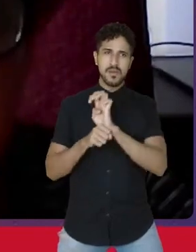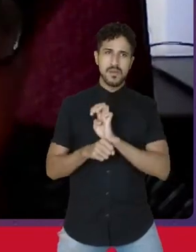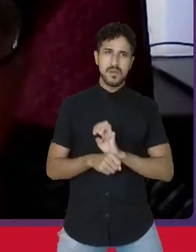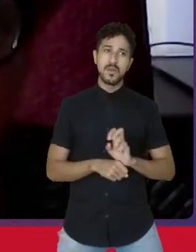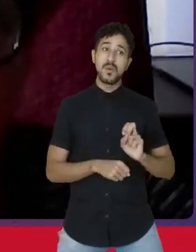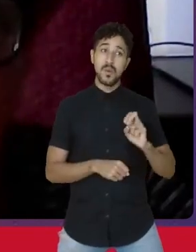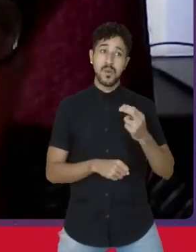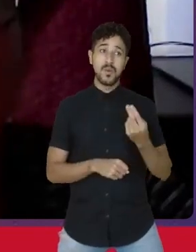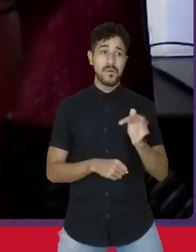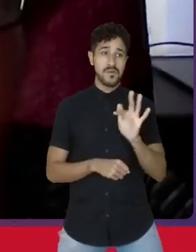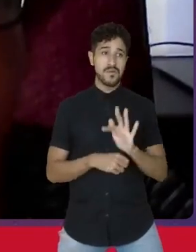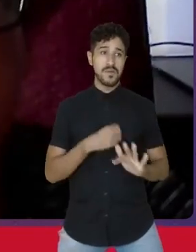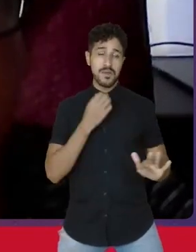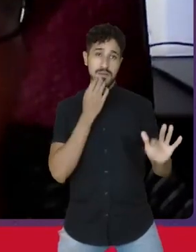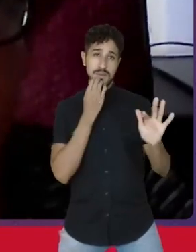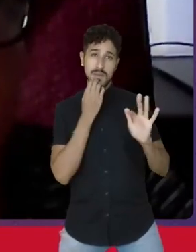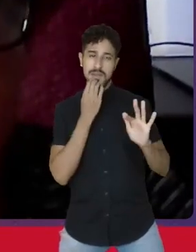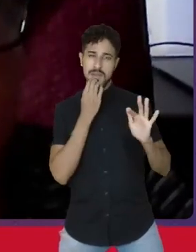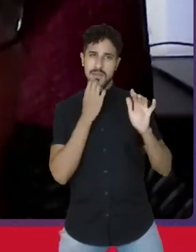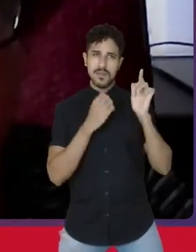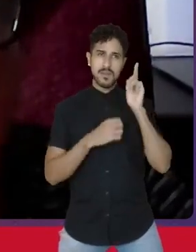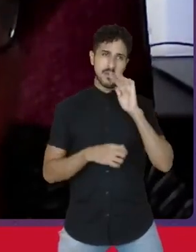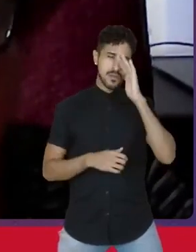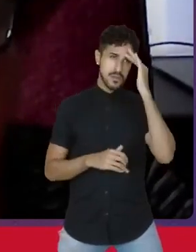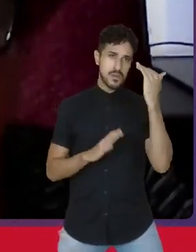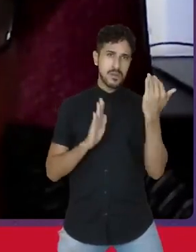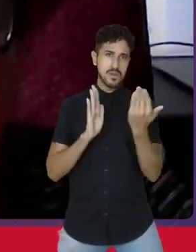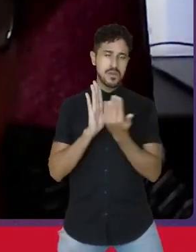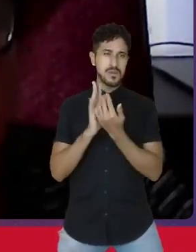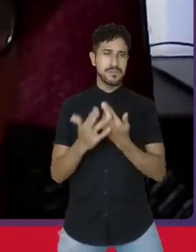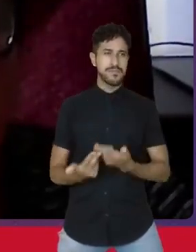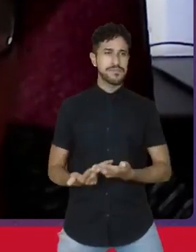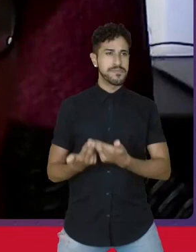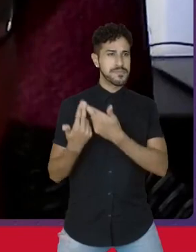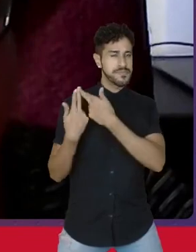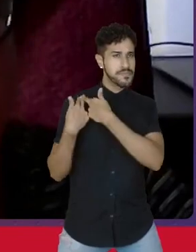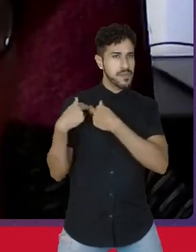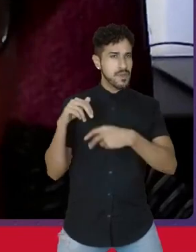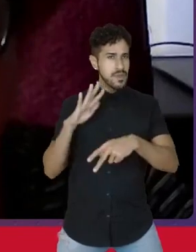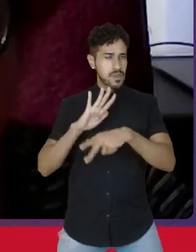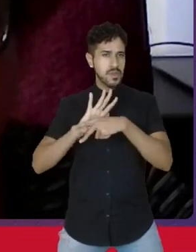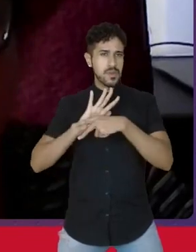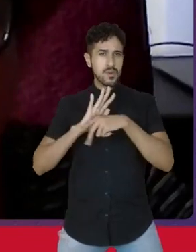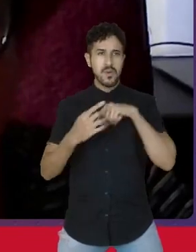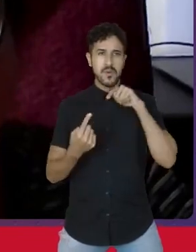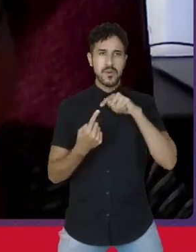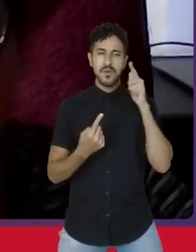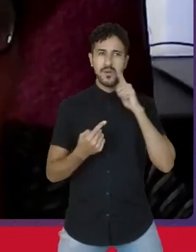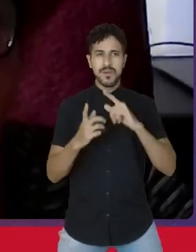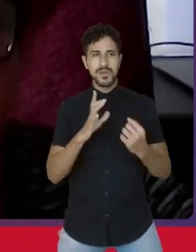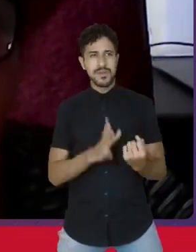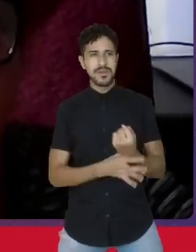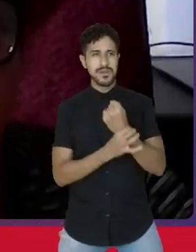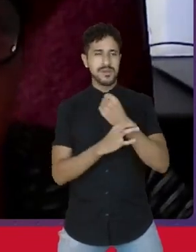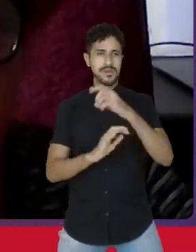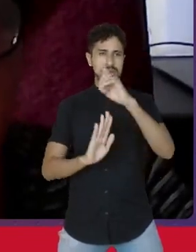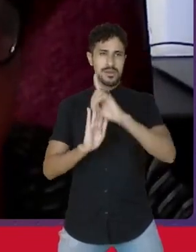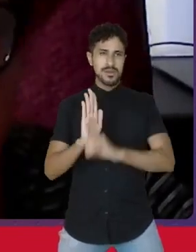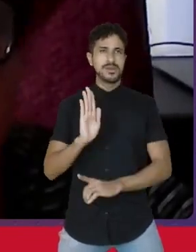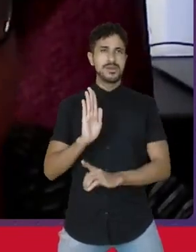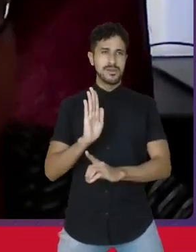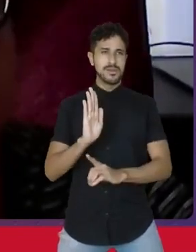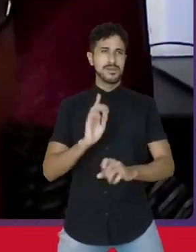ou federal, no cumprimento da sua responsabilidade para garantia de direitos